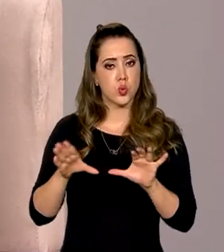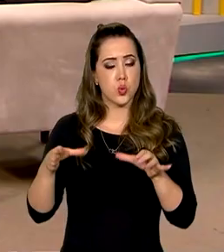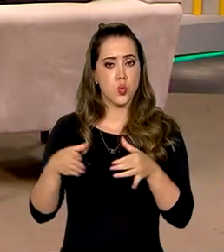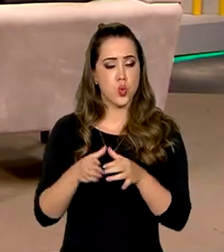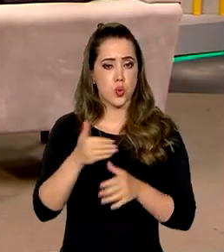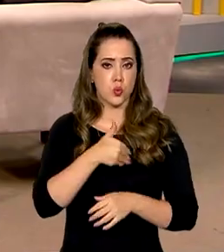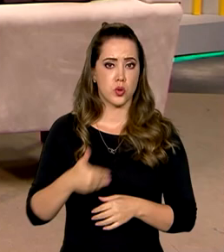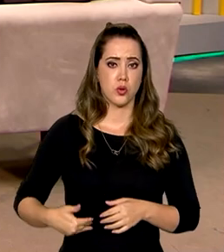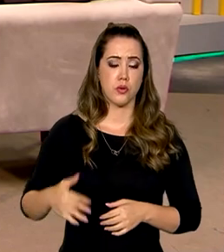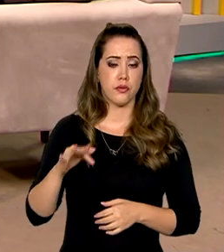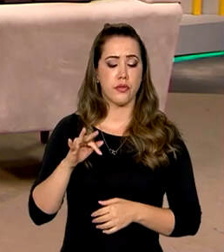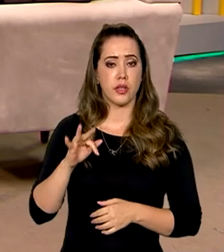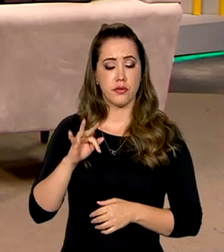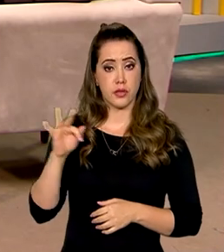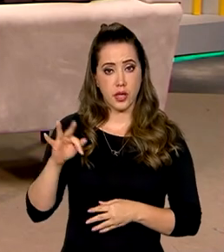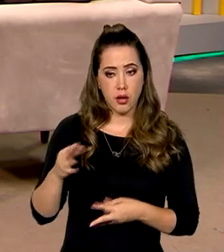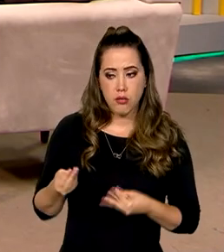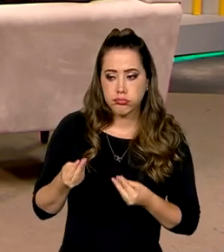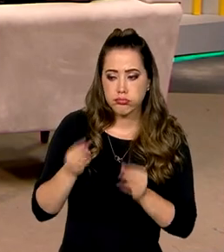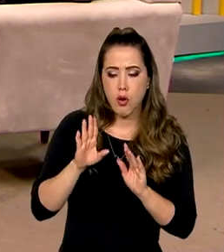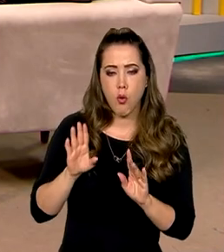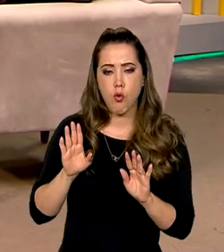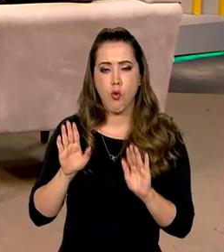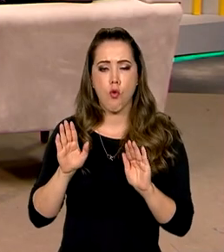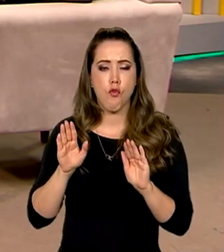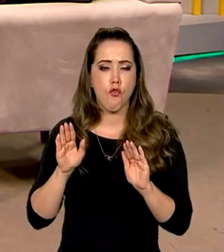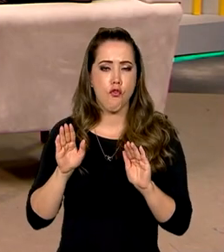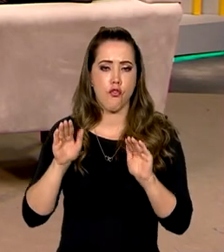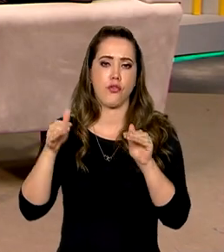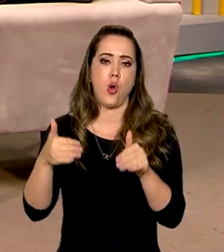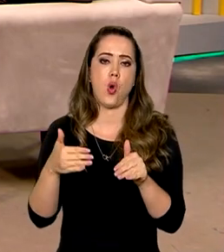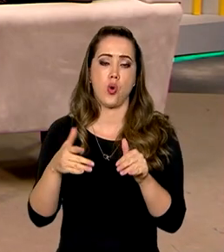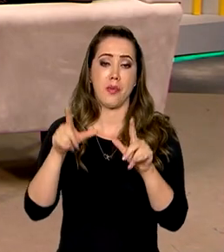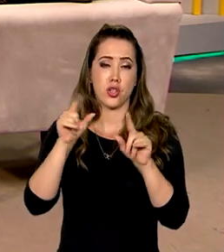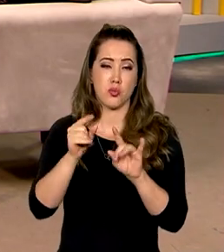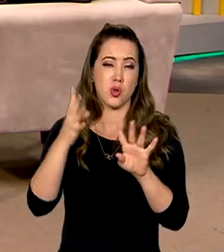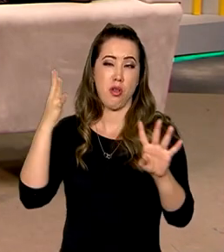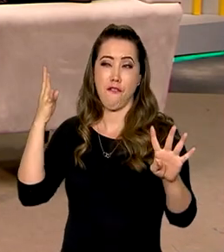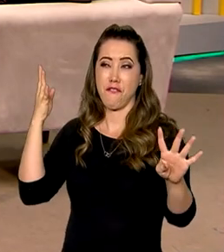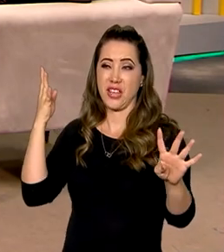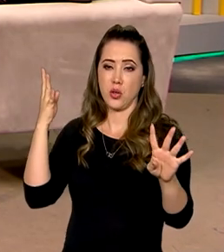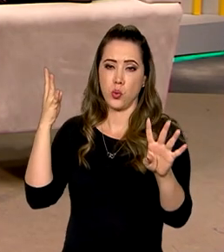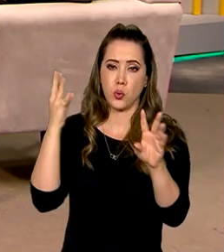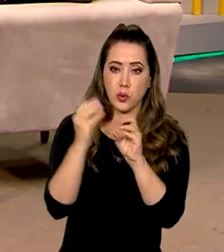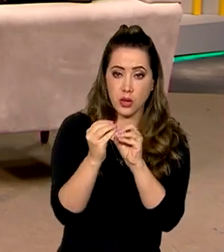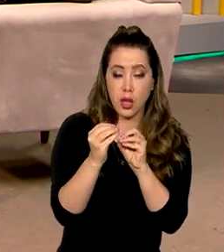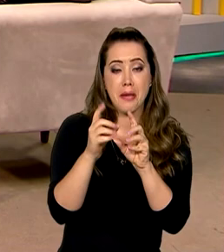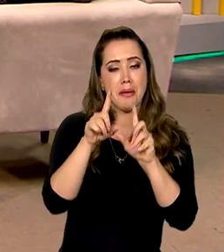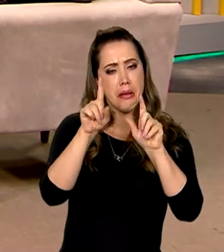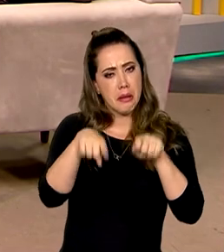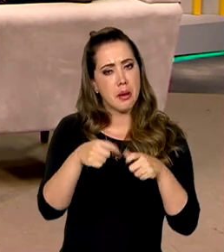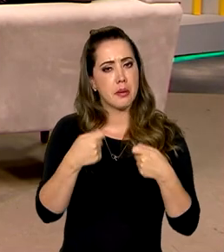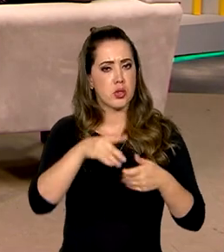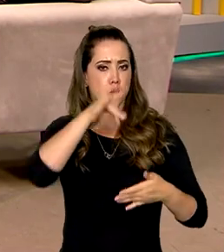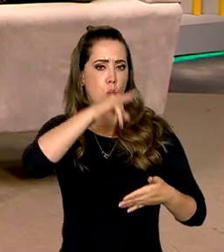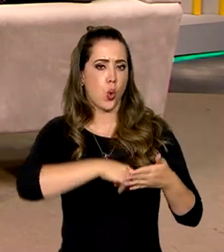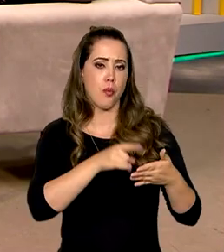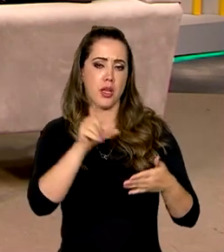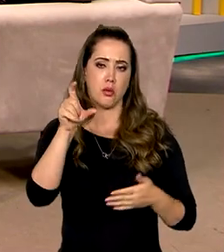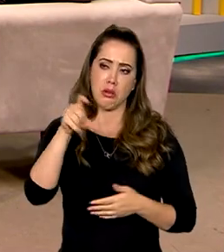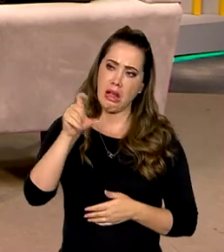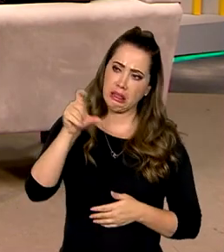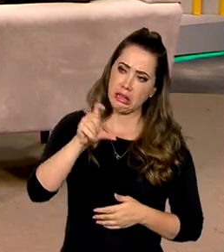que o governo lançou para atacar essa fila de pescadores que necessitam de um registro profissional, a tal